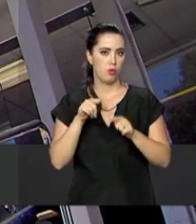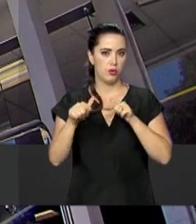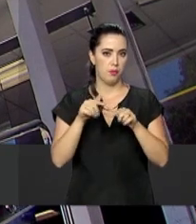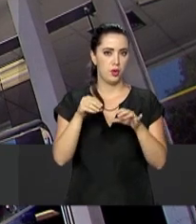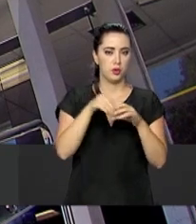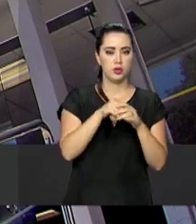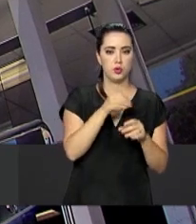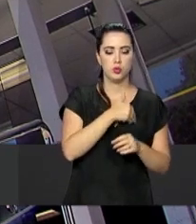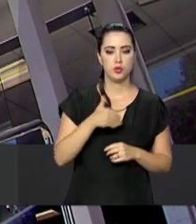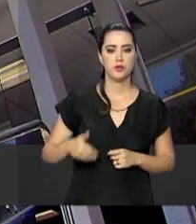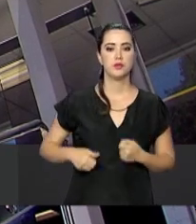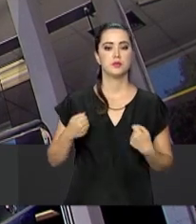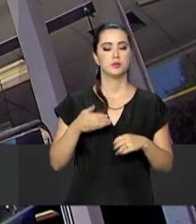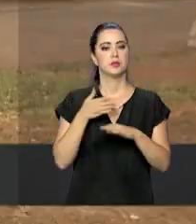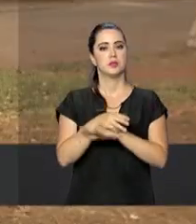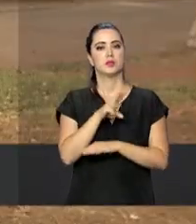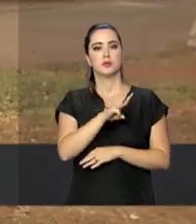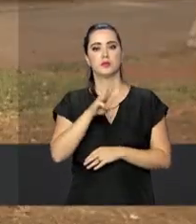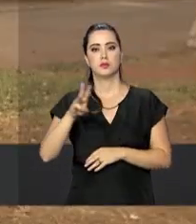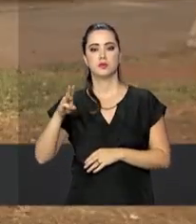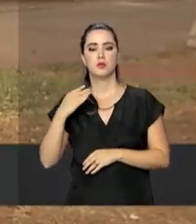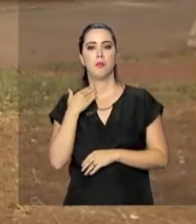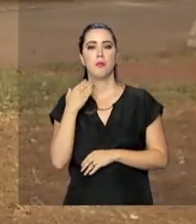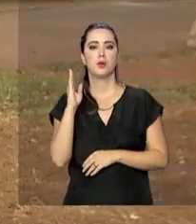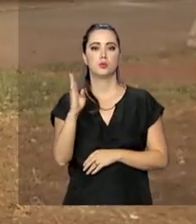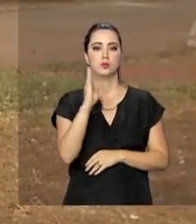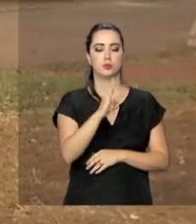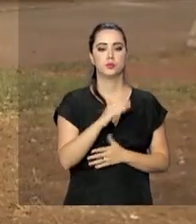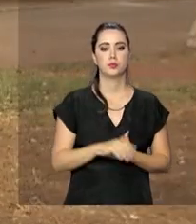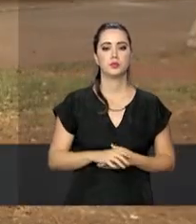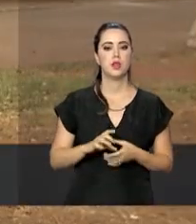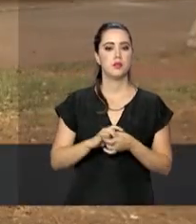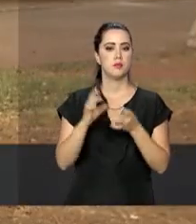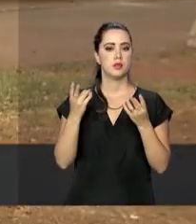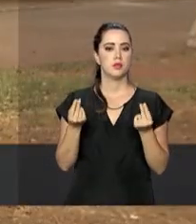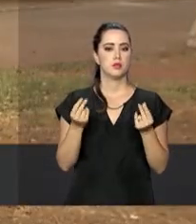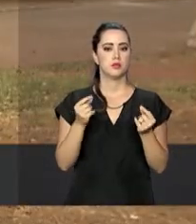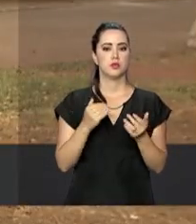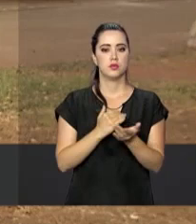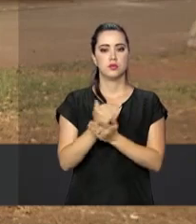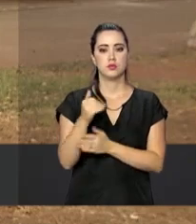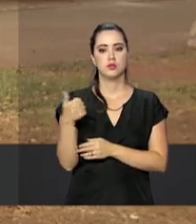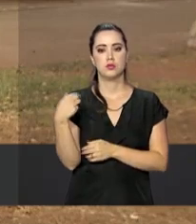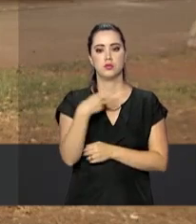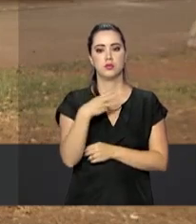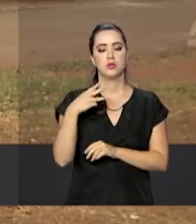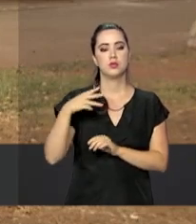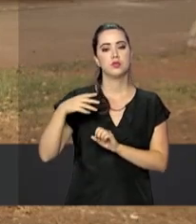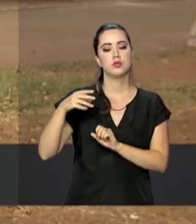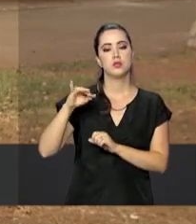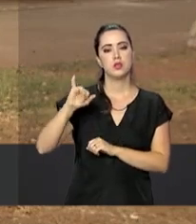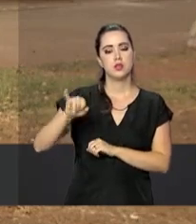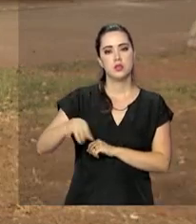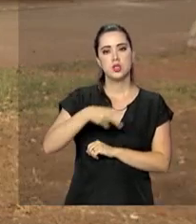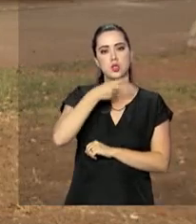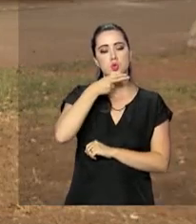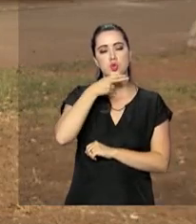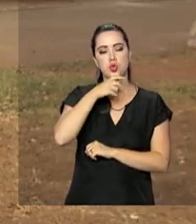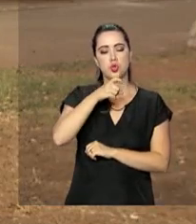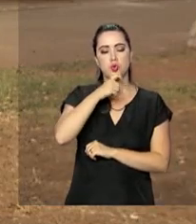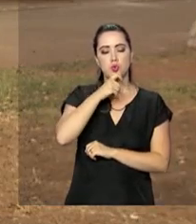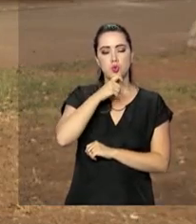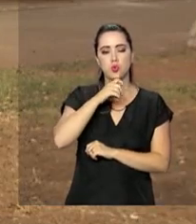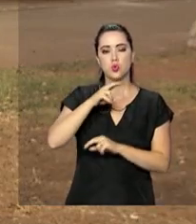entrar no site do Banco do Brasil. A liberação do recurso, que teve início no dia 13 de junho deste ano, vai beneficiar